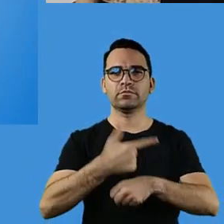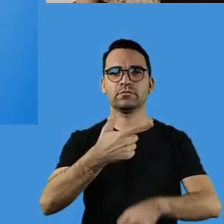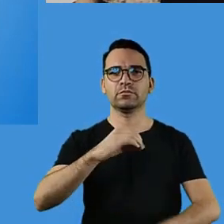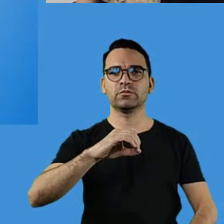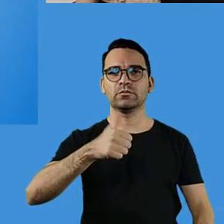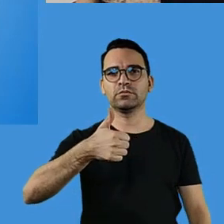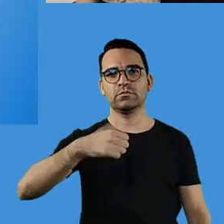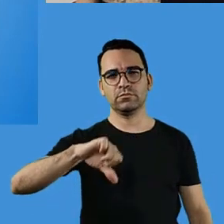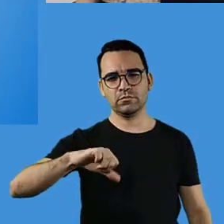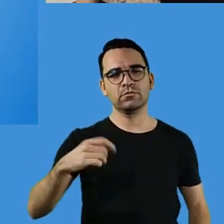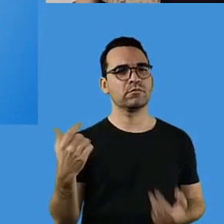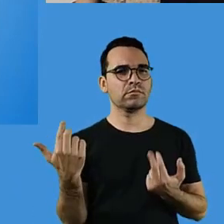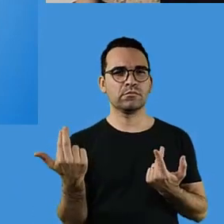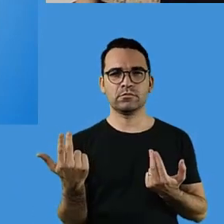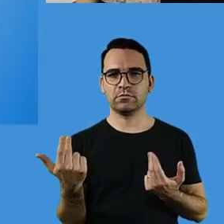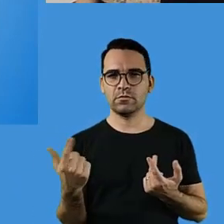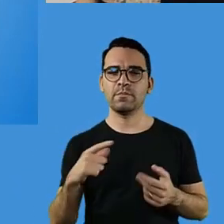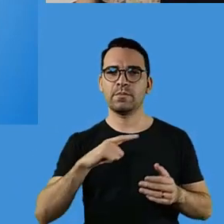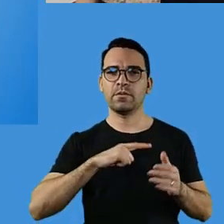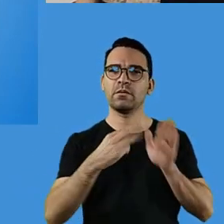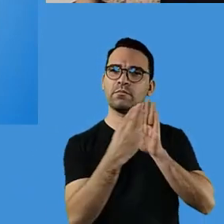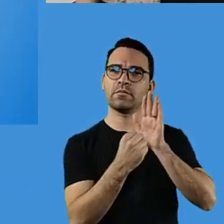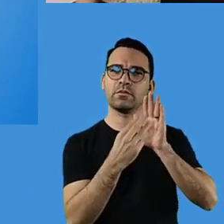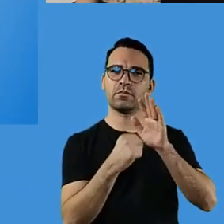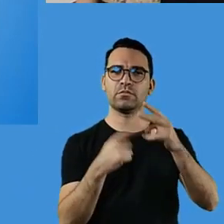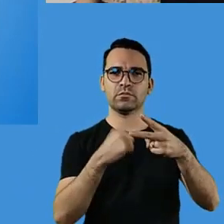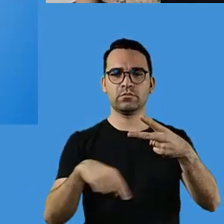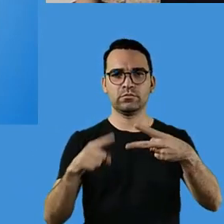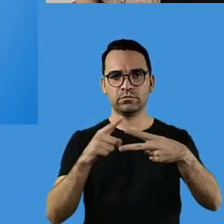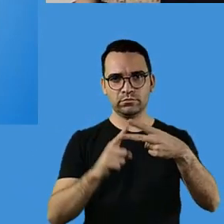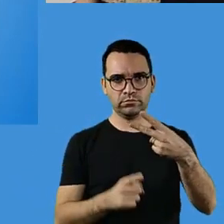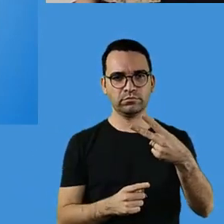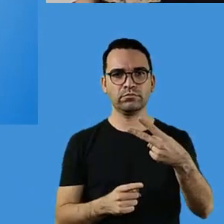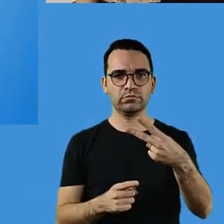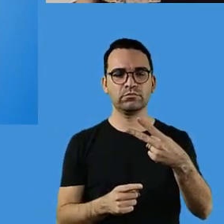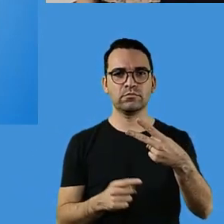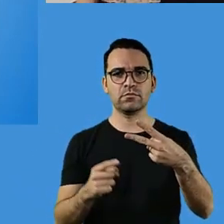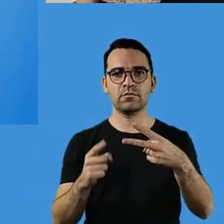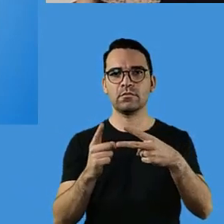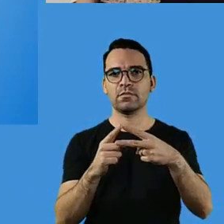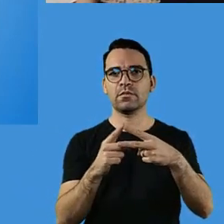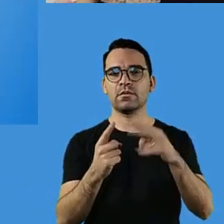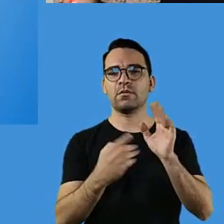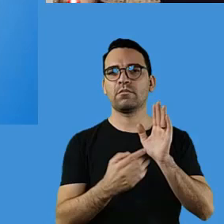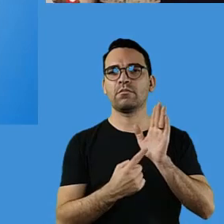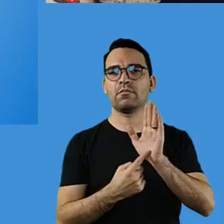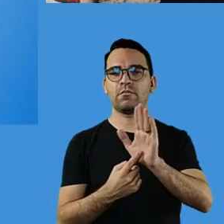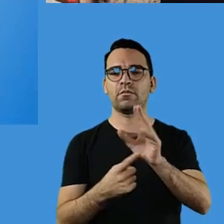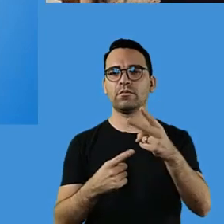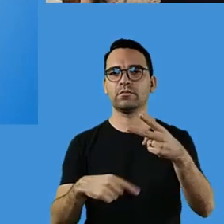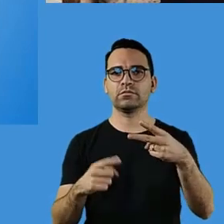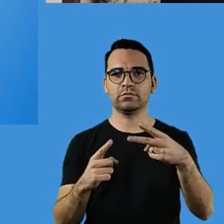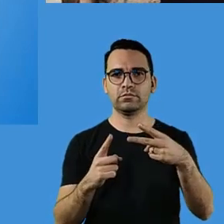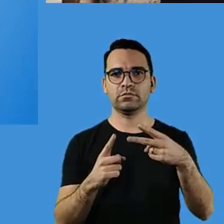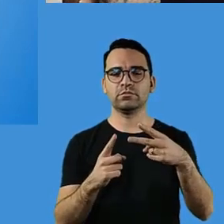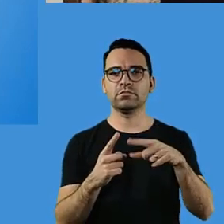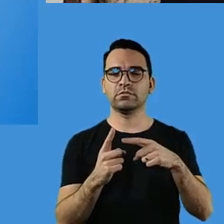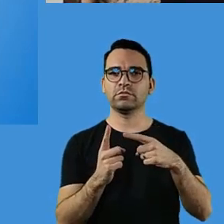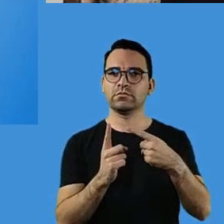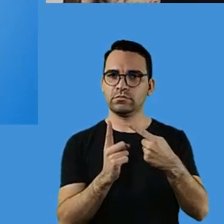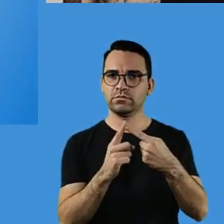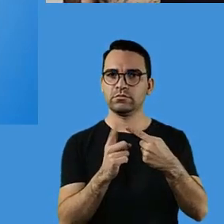2019. Então, nós teremos duas metodologias de aplicação, que é a amostral e a censitária.